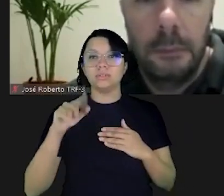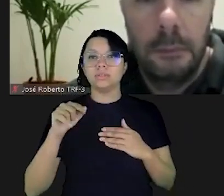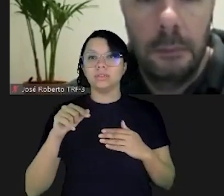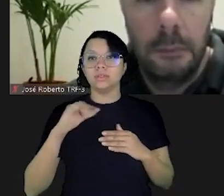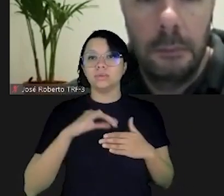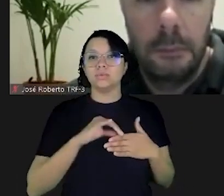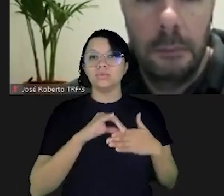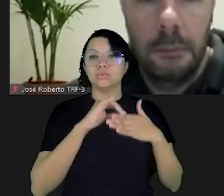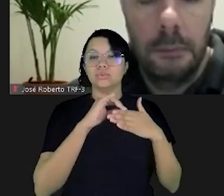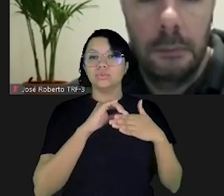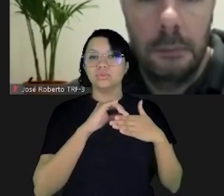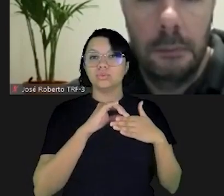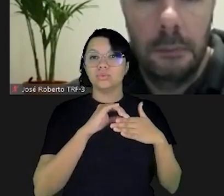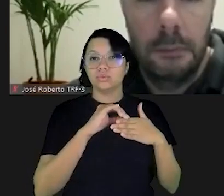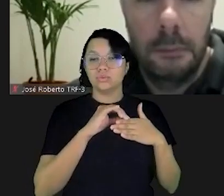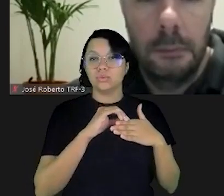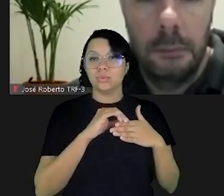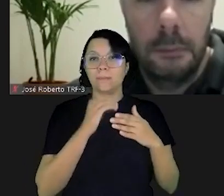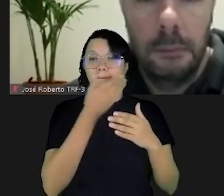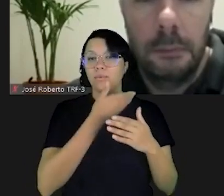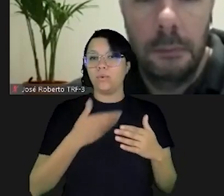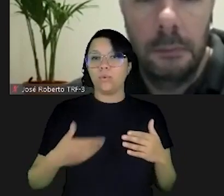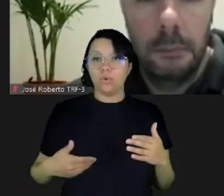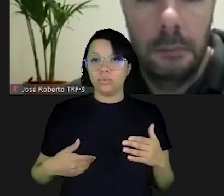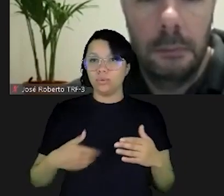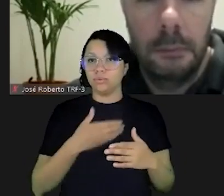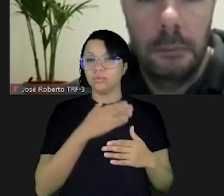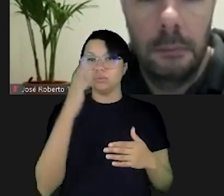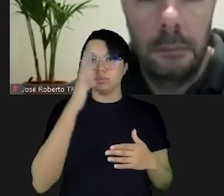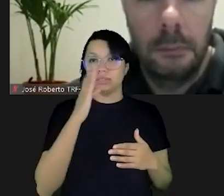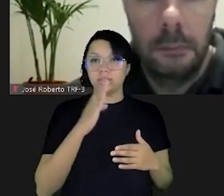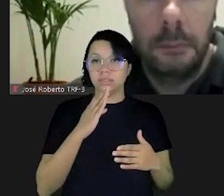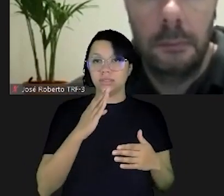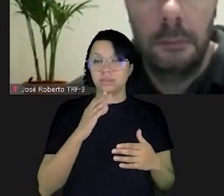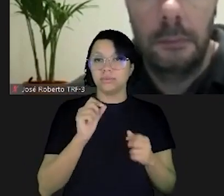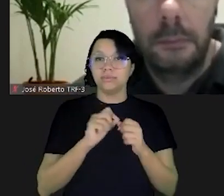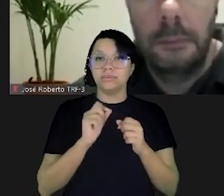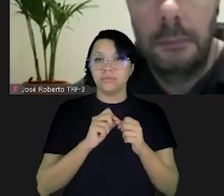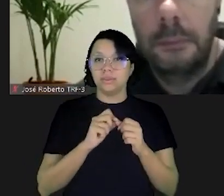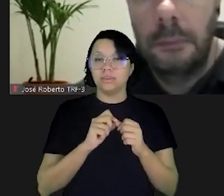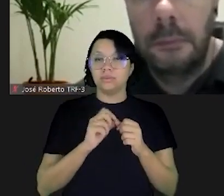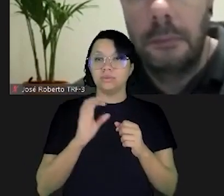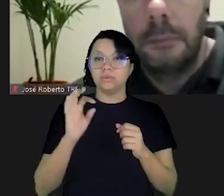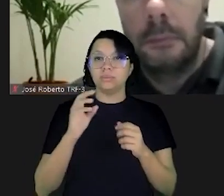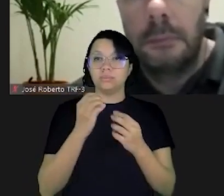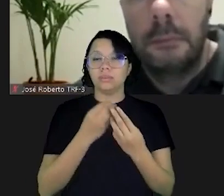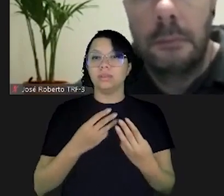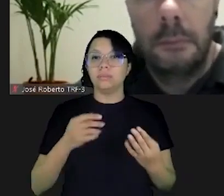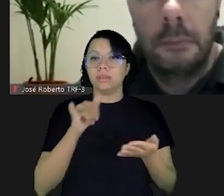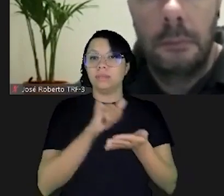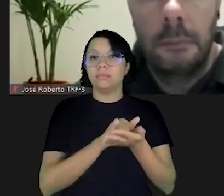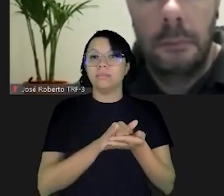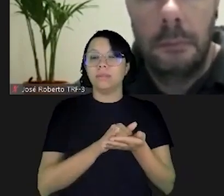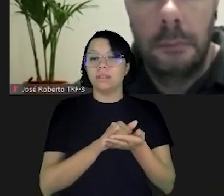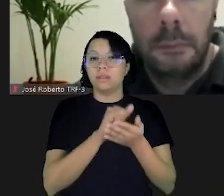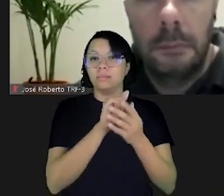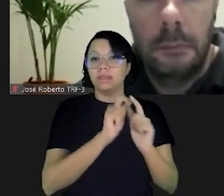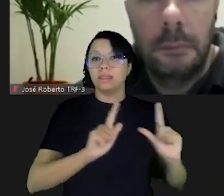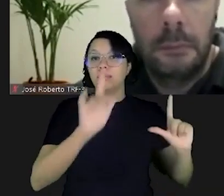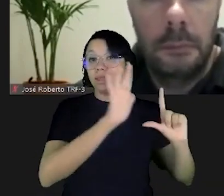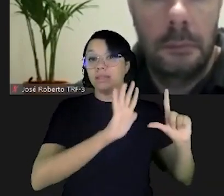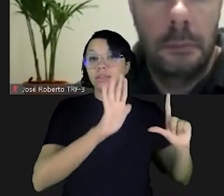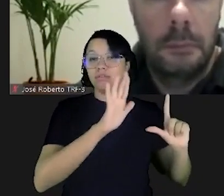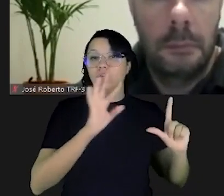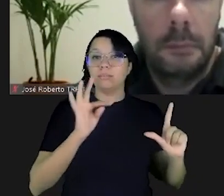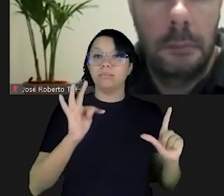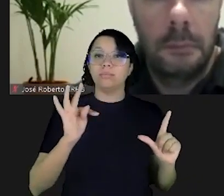investimentos que são os títulos públicos do governo brasileiro comercializados por meio da plataforma do tesouro direto a